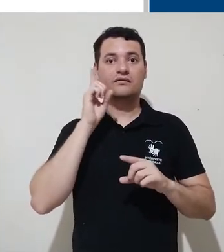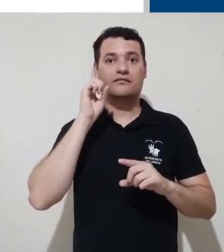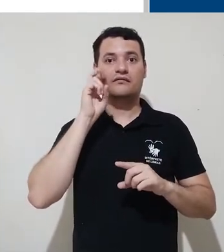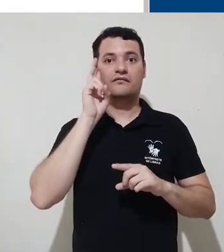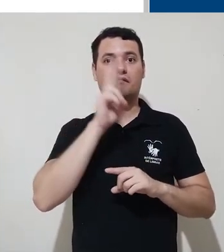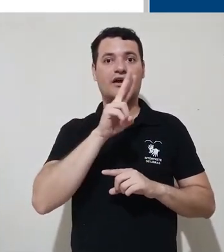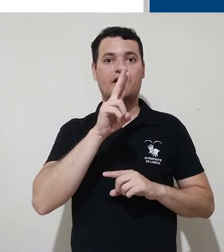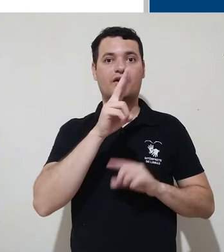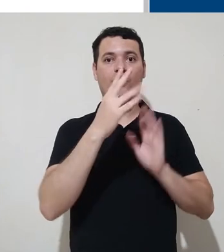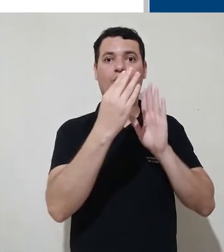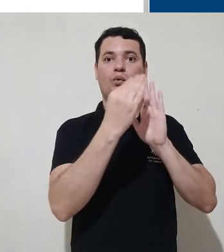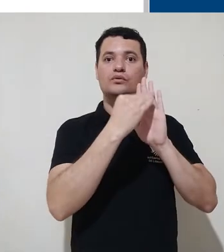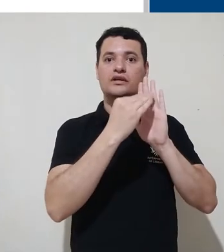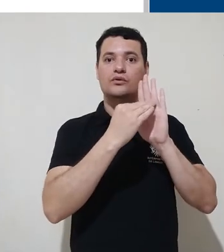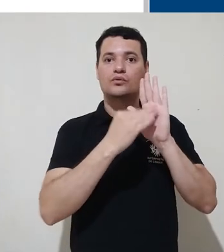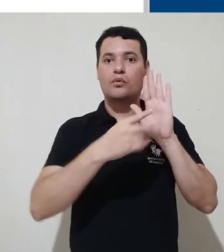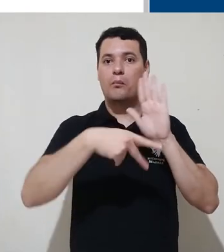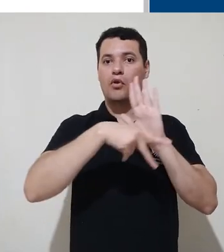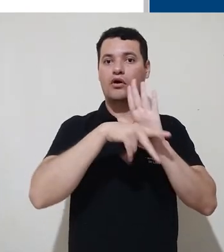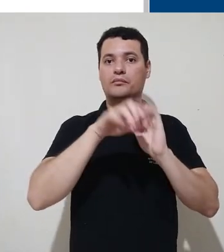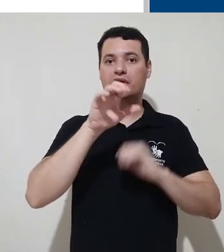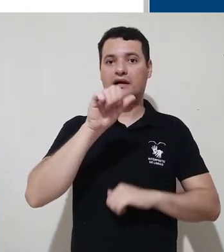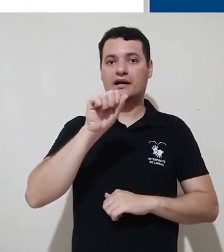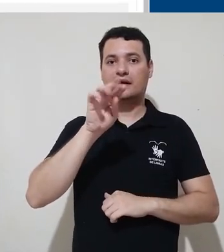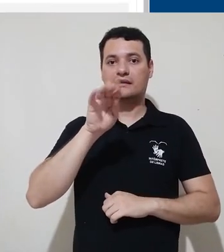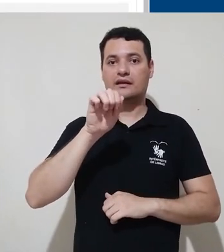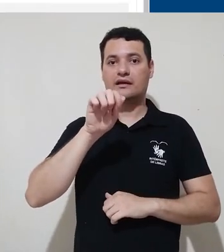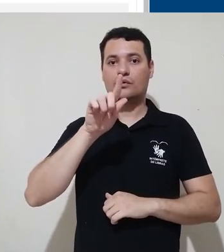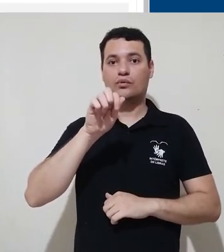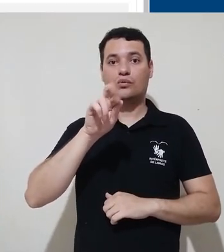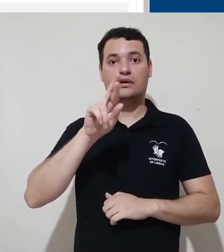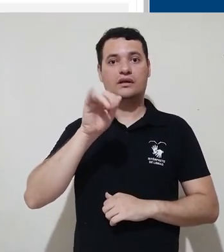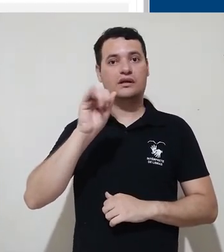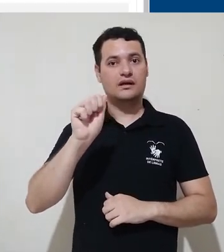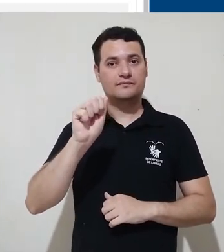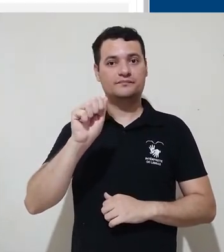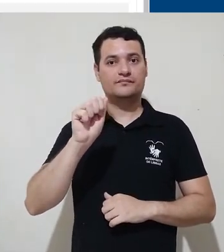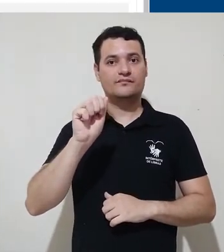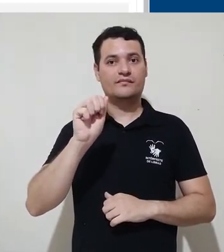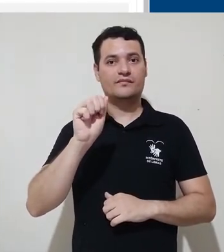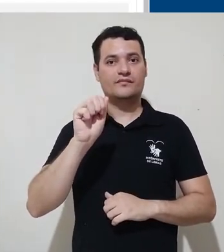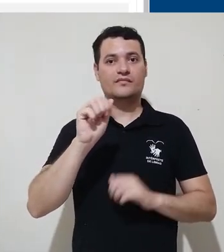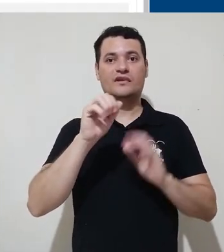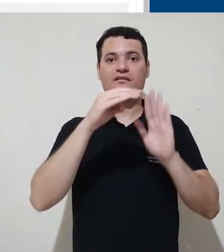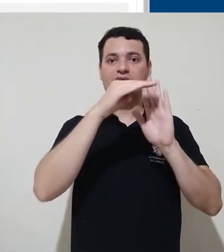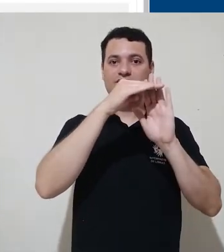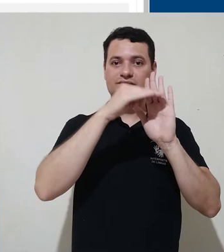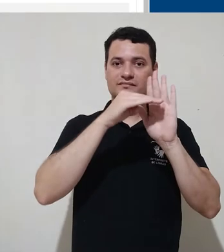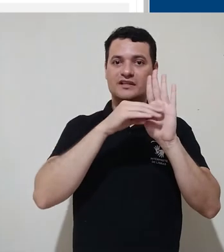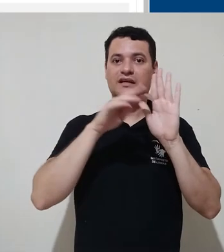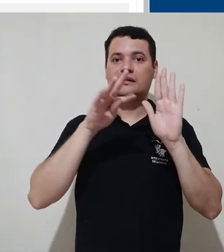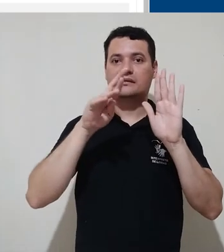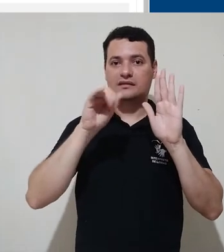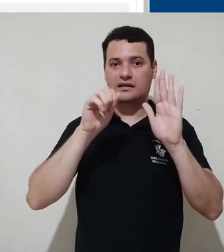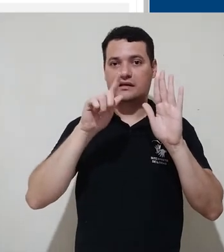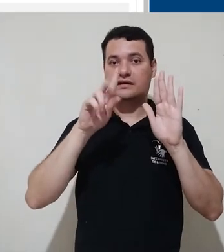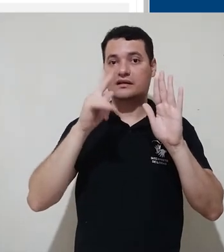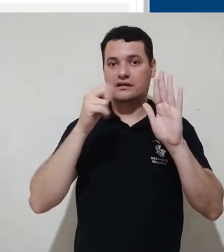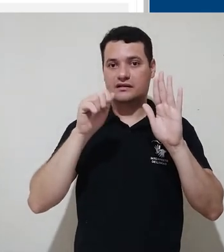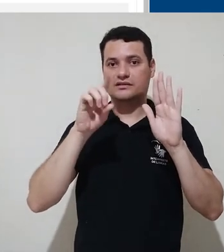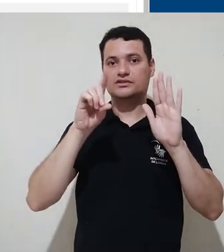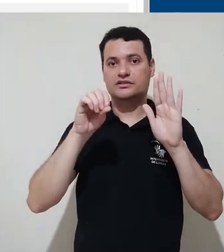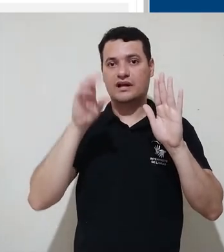ver o conteúdo daquela categoria e somente daquela categoria. Repare. Dentro da categoria trilha de